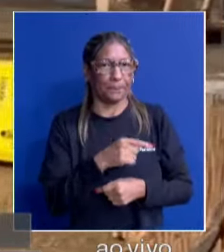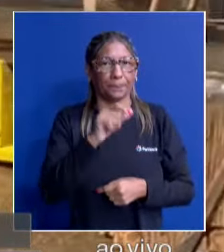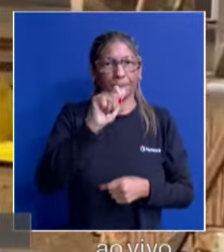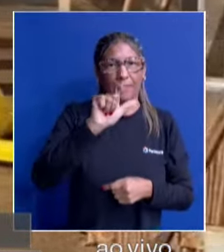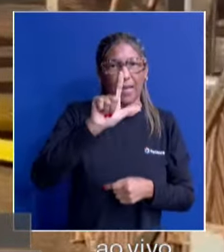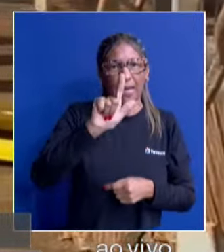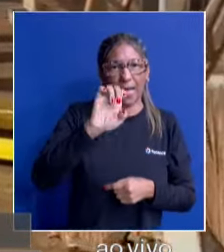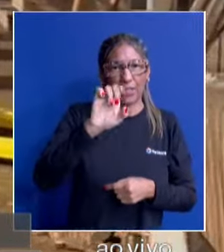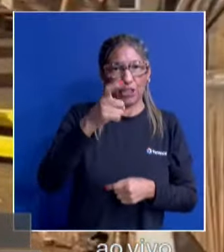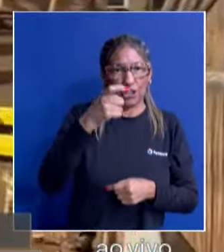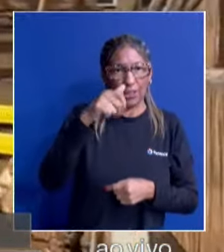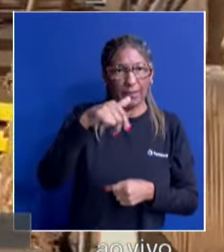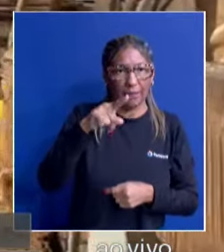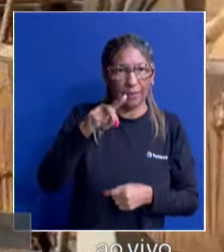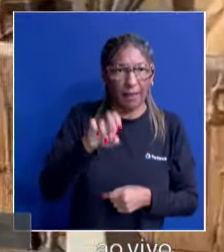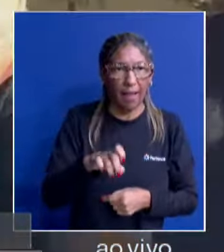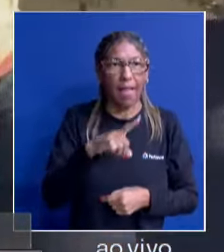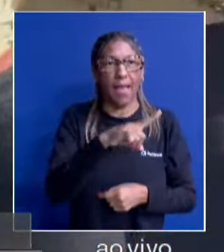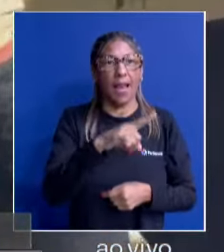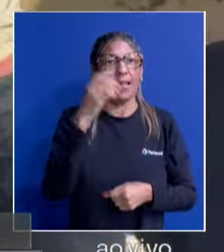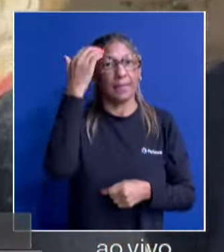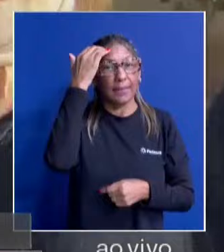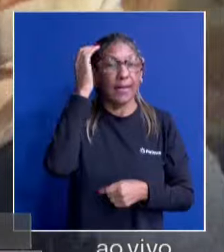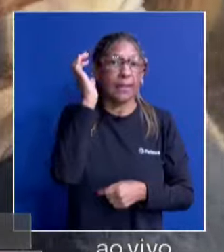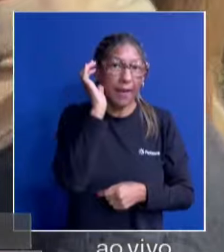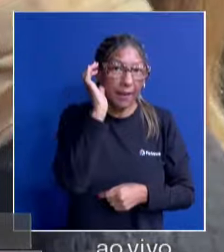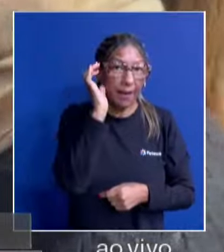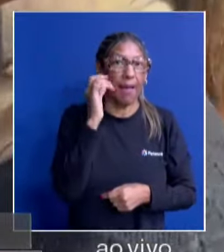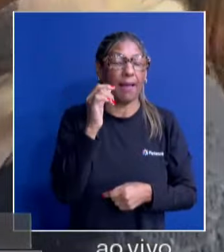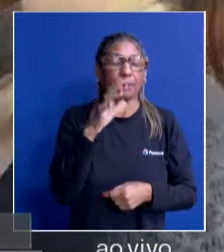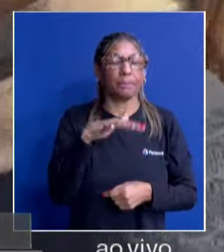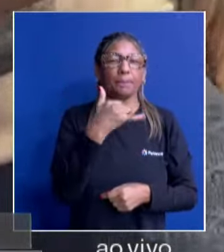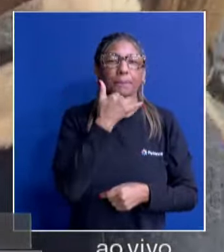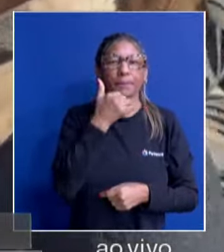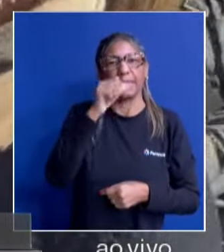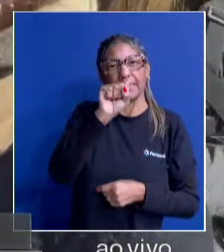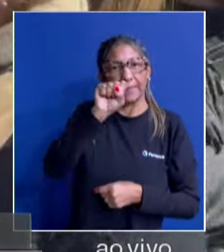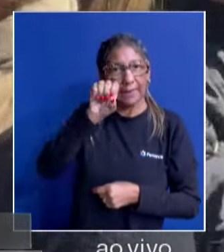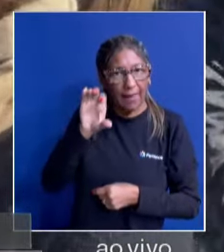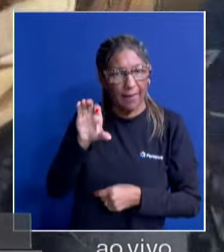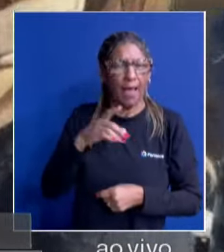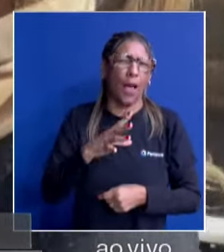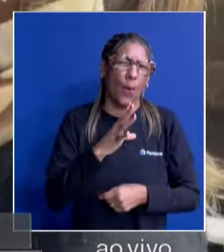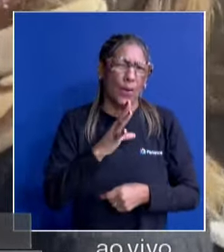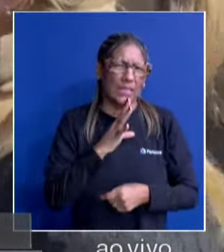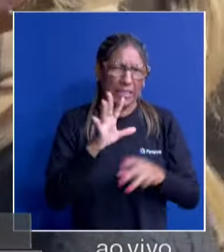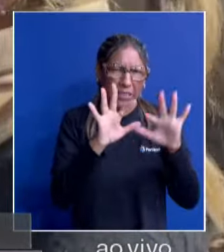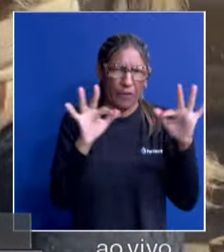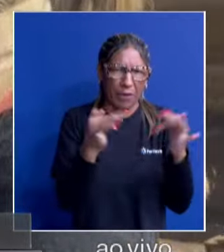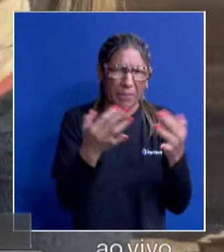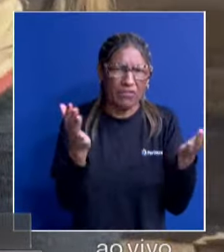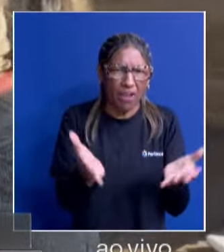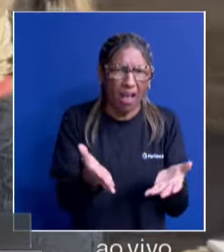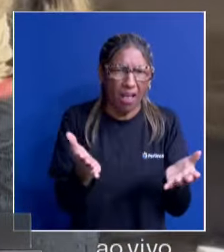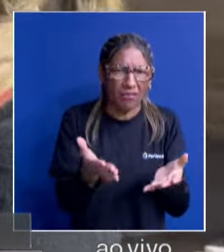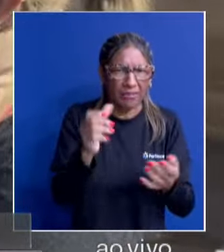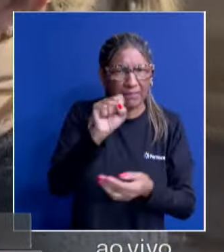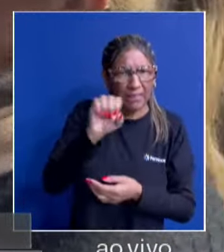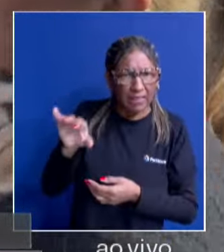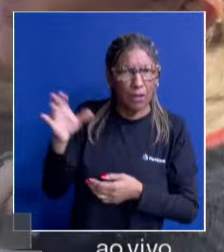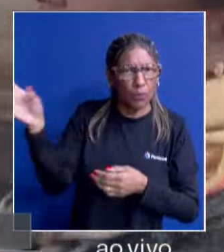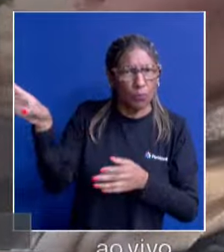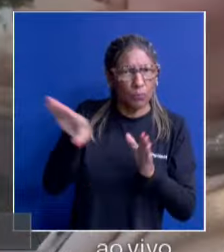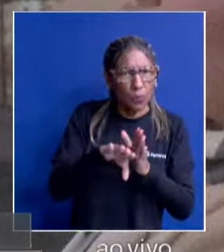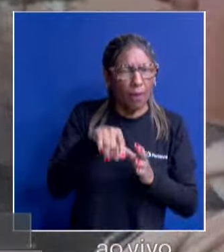Alexandre. O Alexandre é do estado de Santa Catarina. É um voluntário. Você já conhecia essa família, Alexandre? Boa tarde para você.